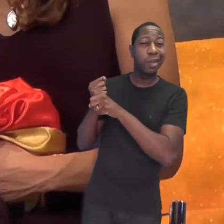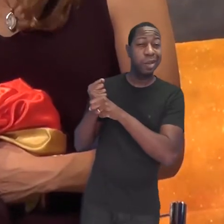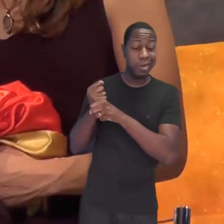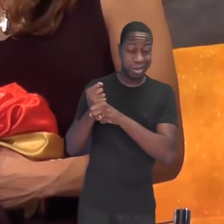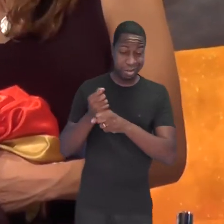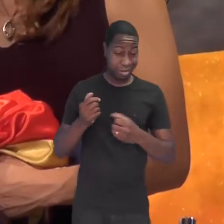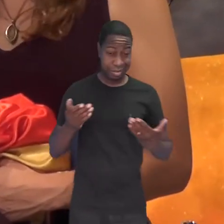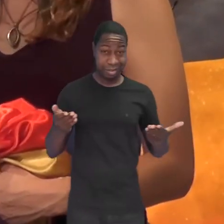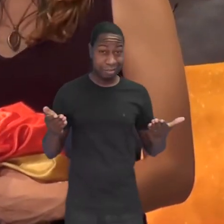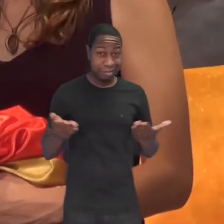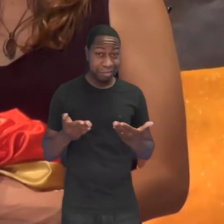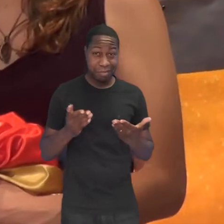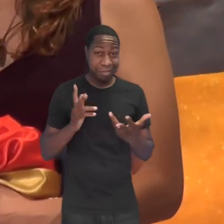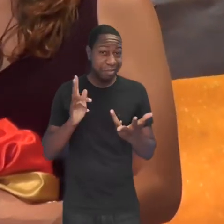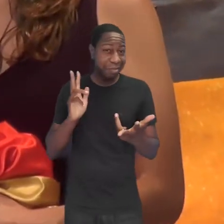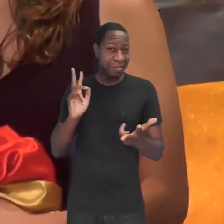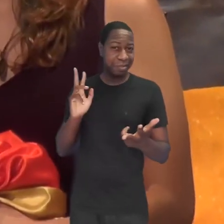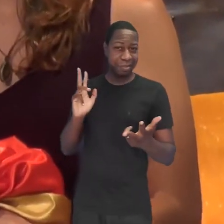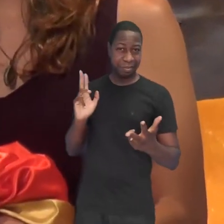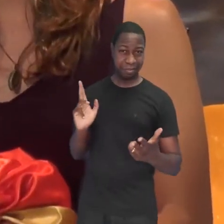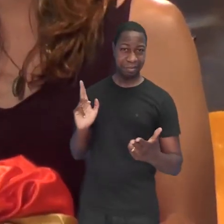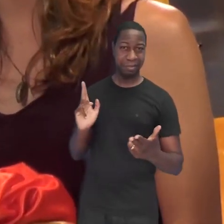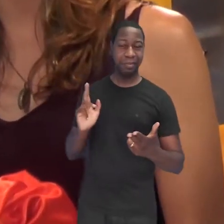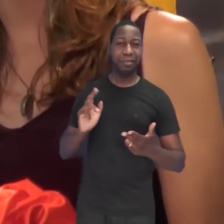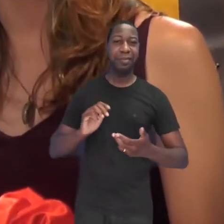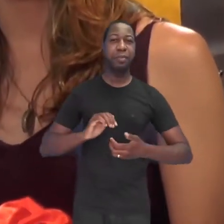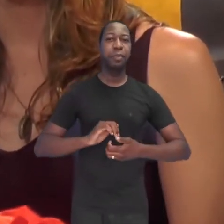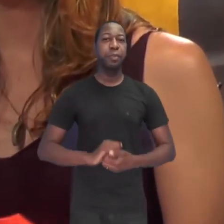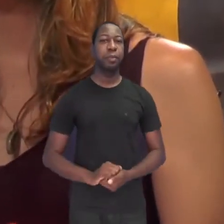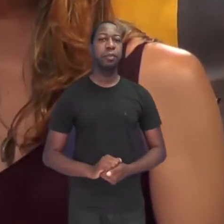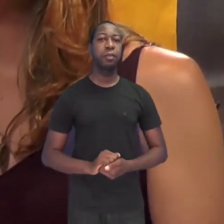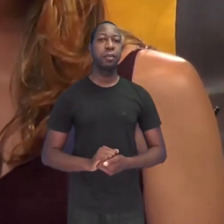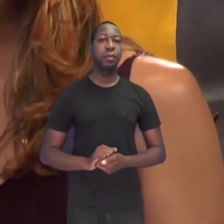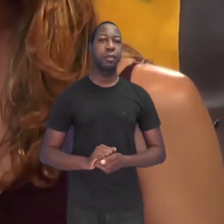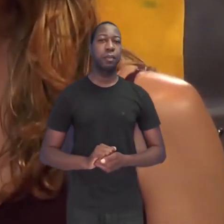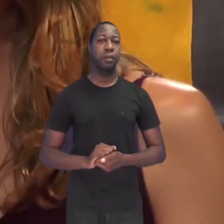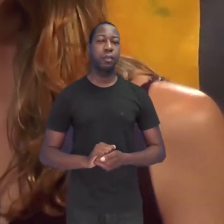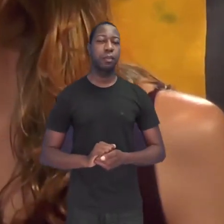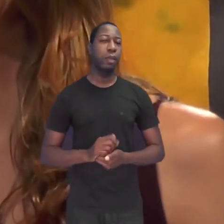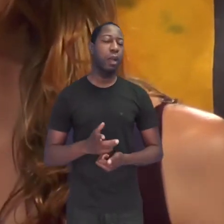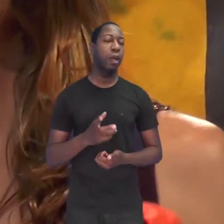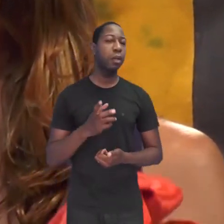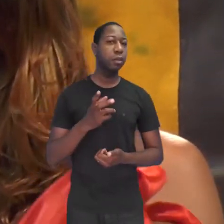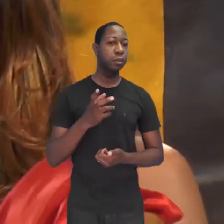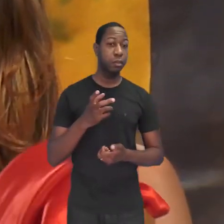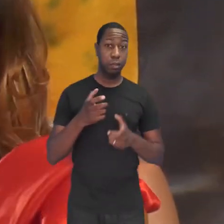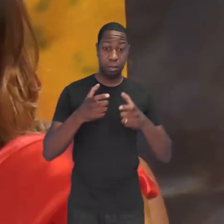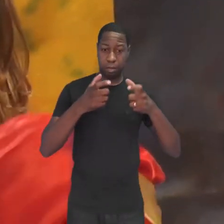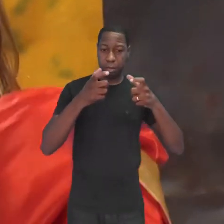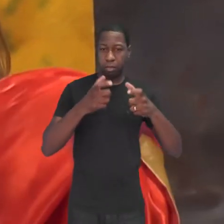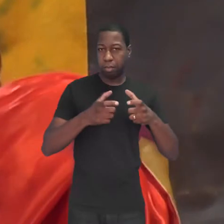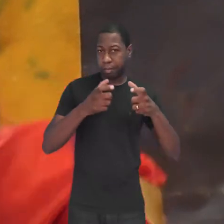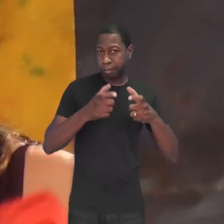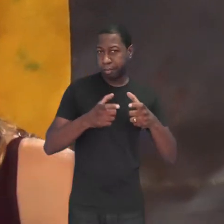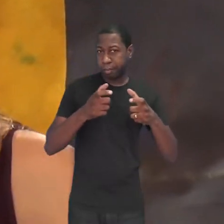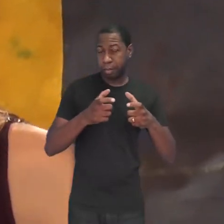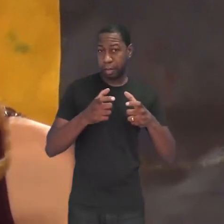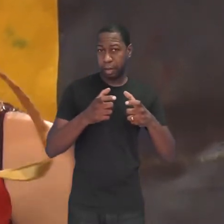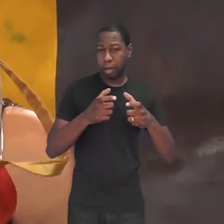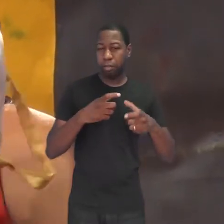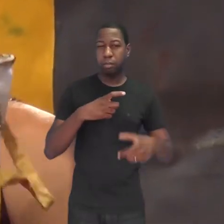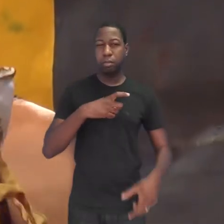distante que podia ser até hoje. Era uma vez um lugar que era